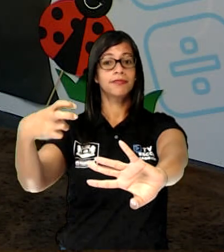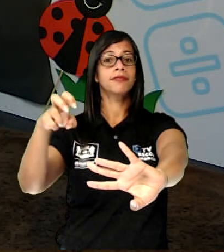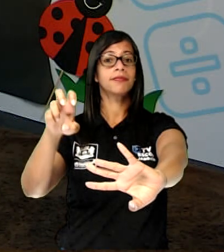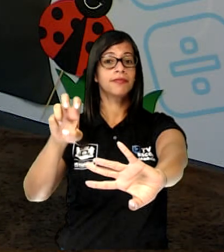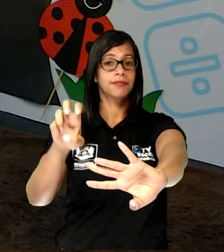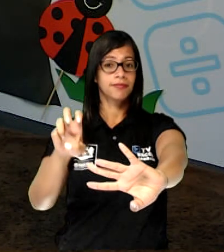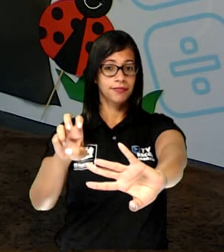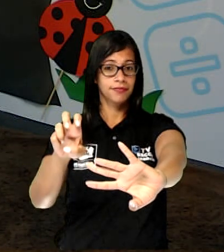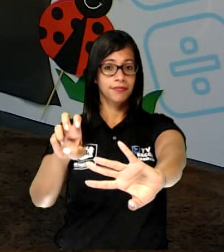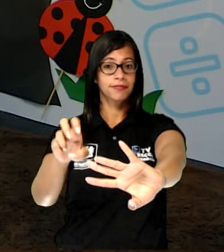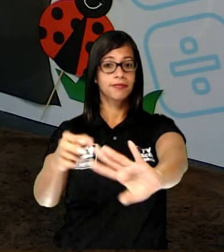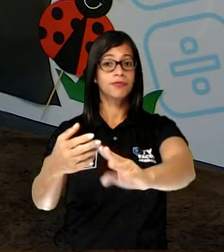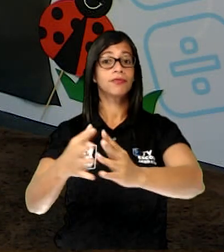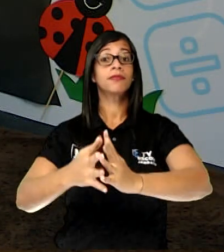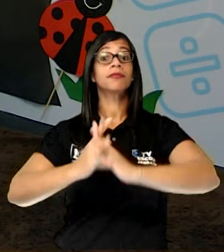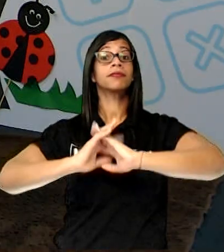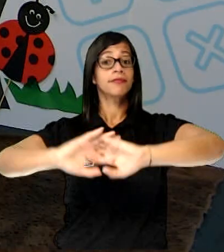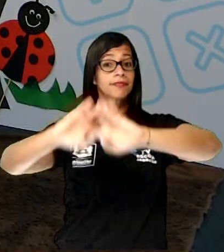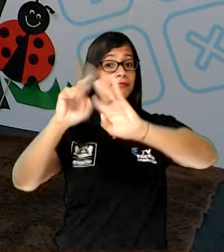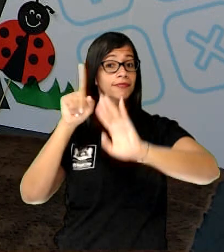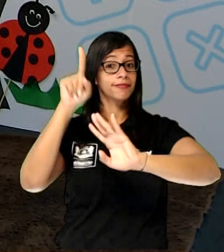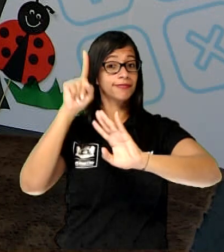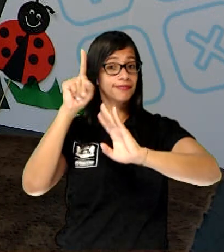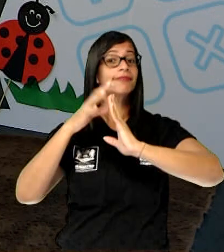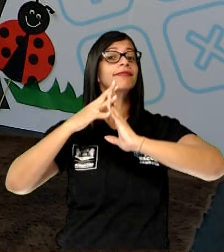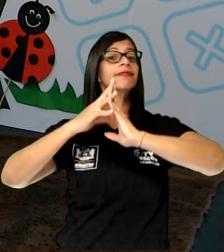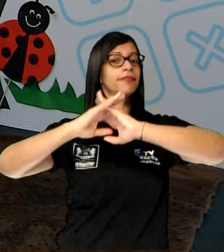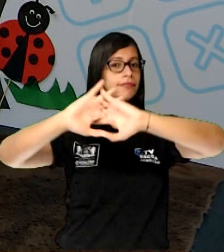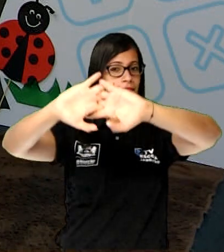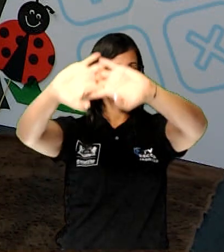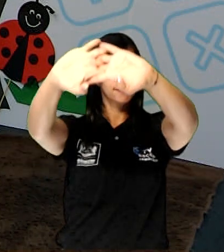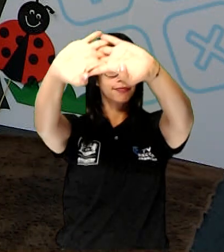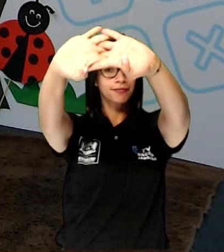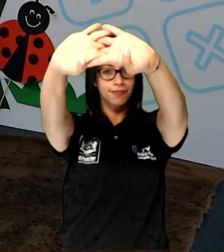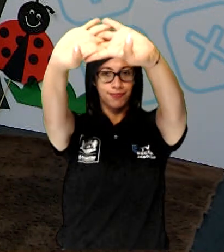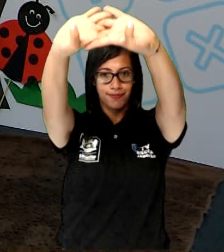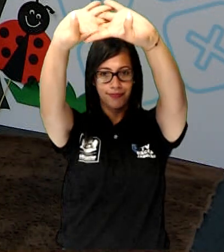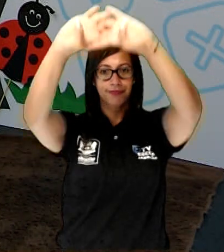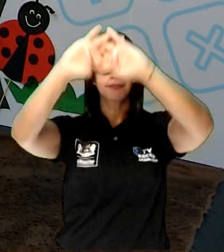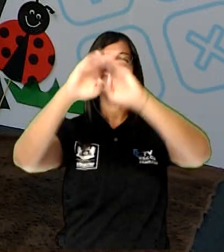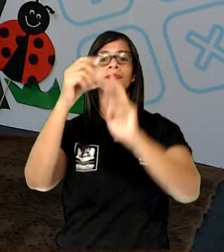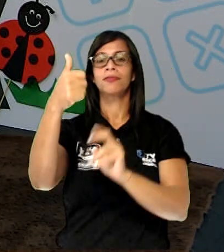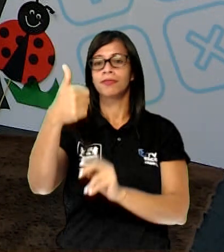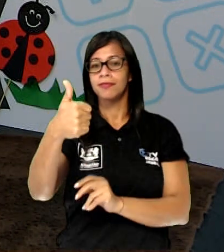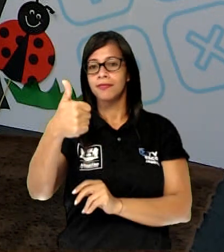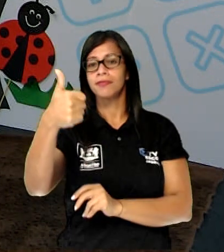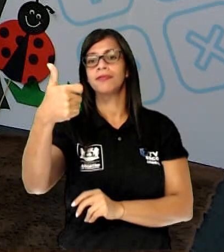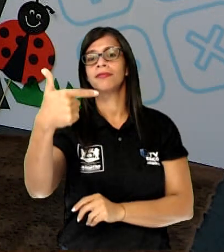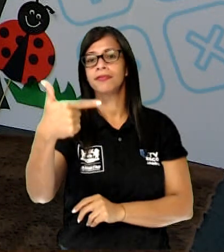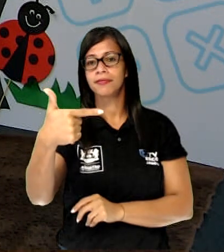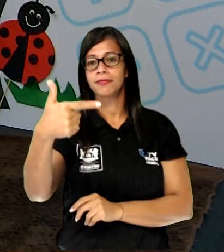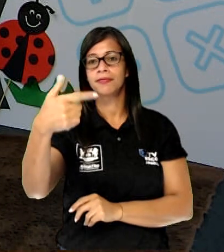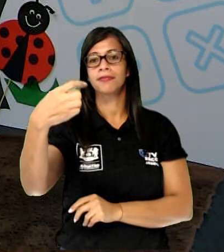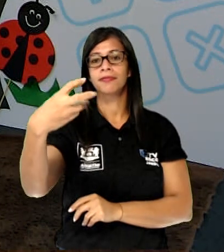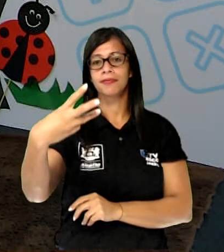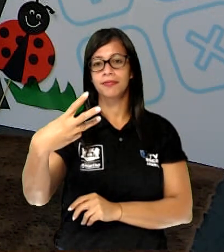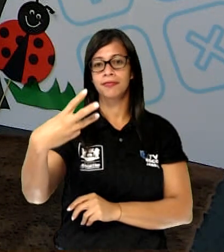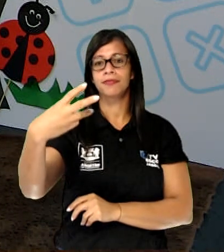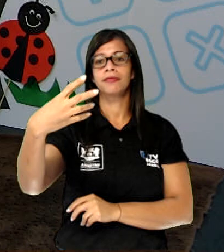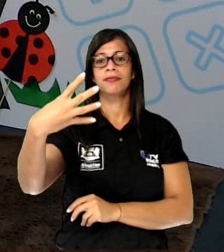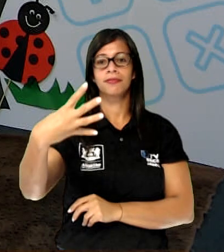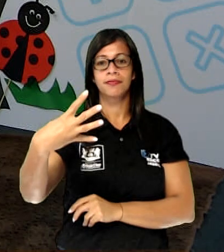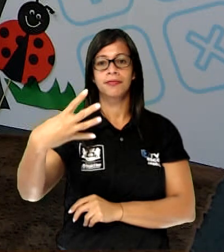cinco. E agora, ó, sobe. Não dobra o cotovelo, tá? Um, dois, três,